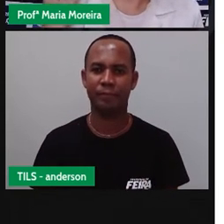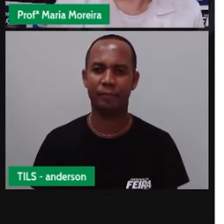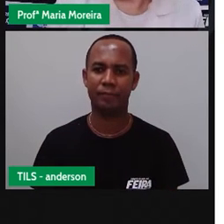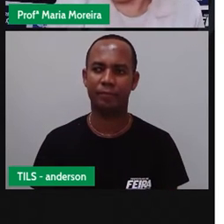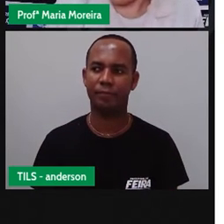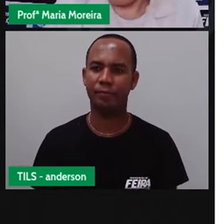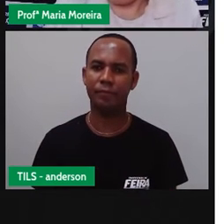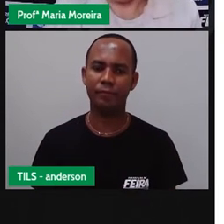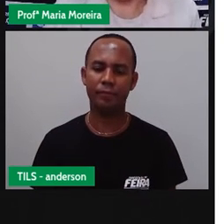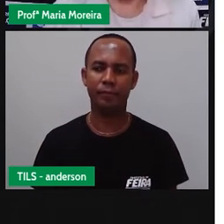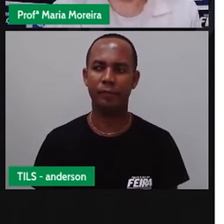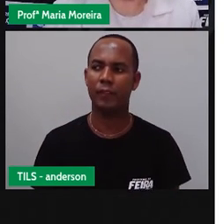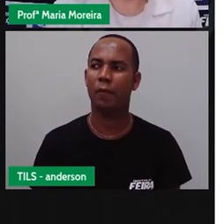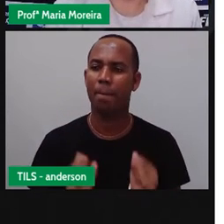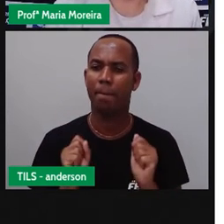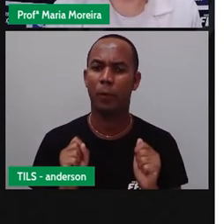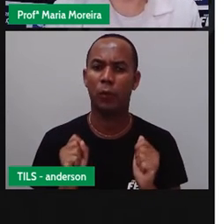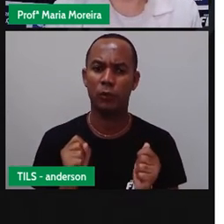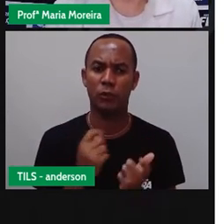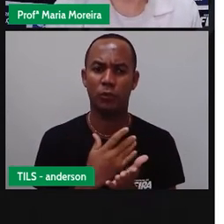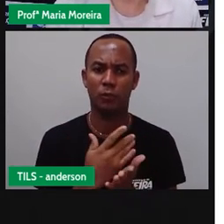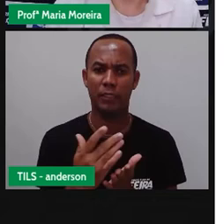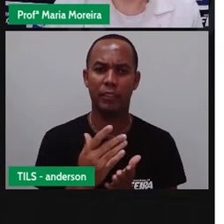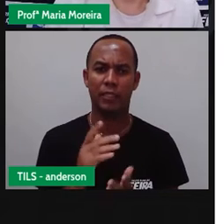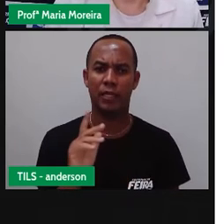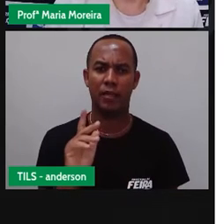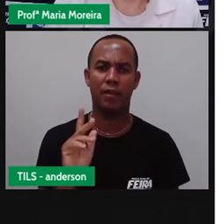são as palavras aí que podem começar com H?